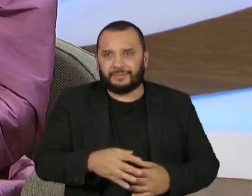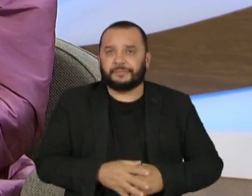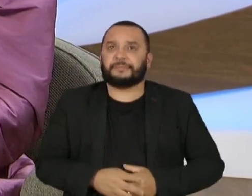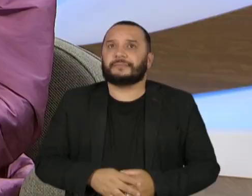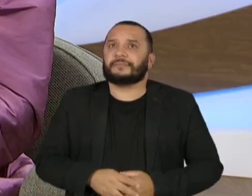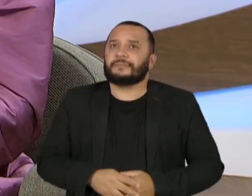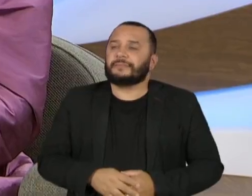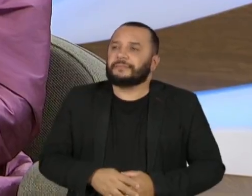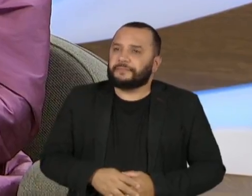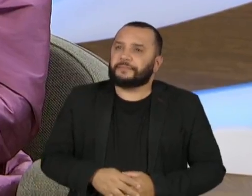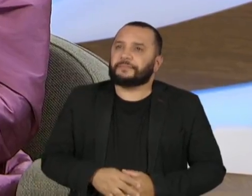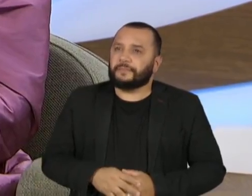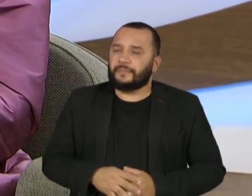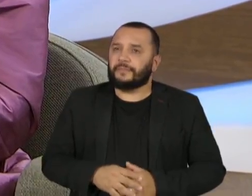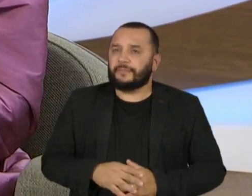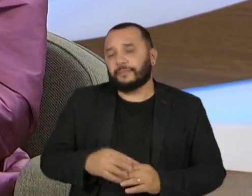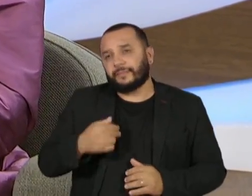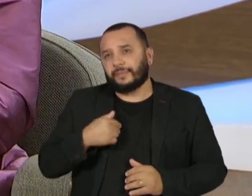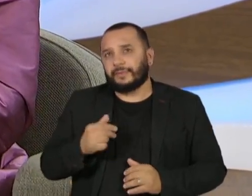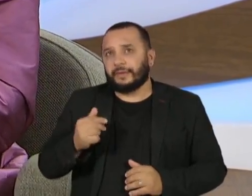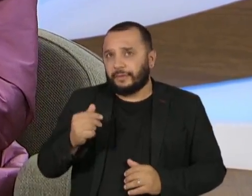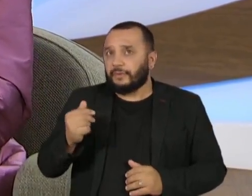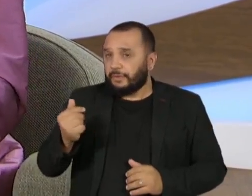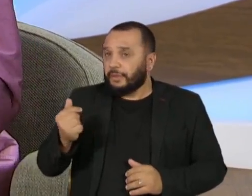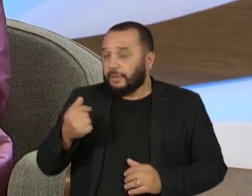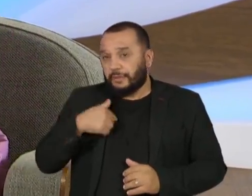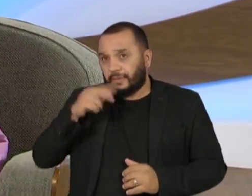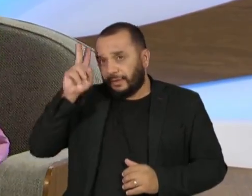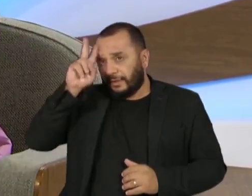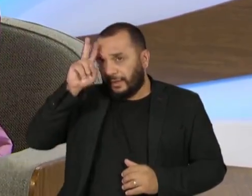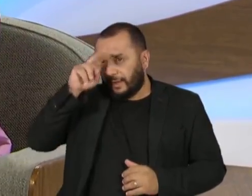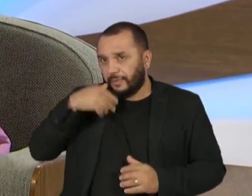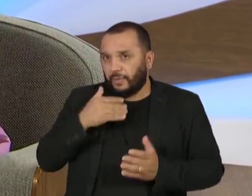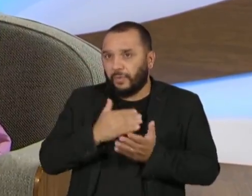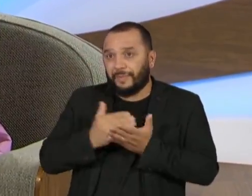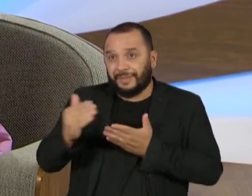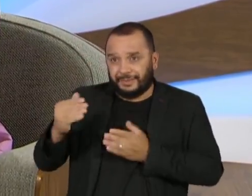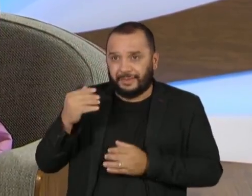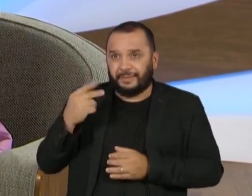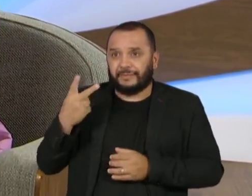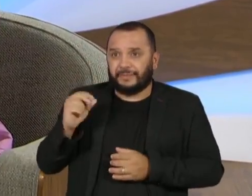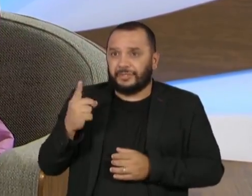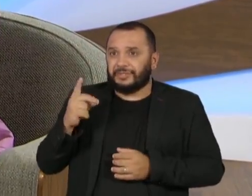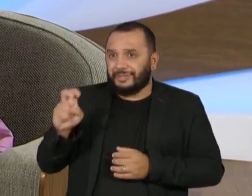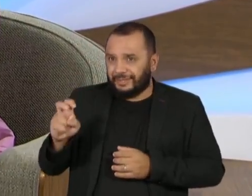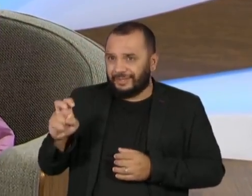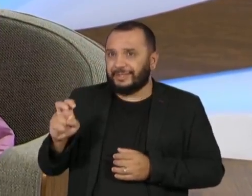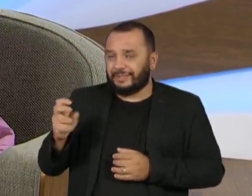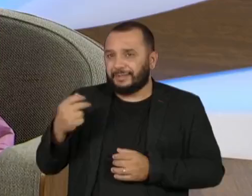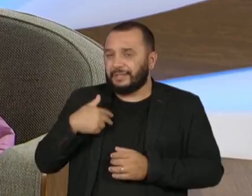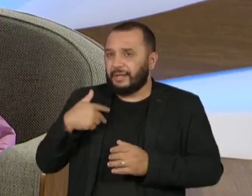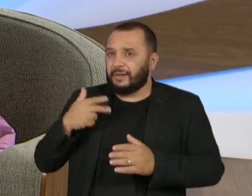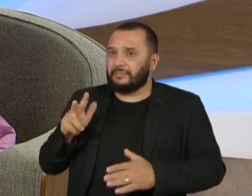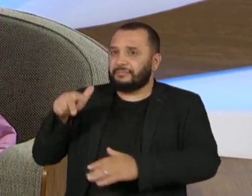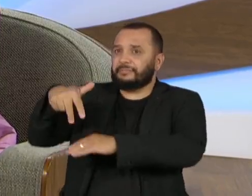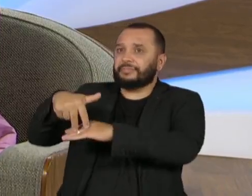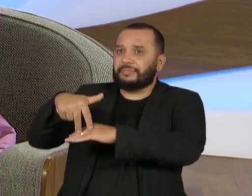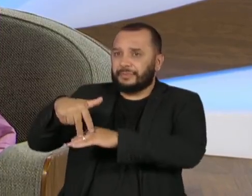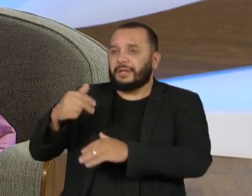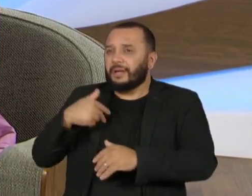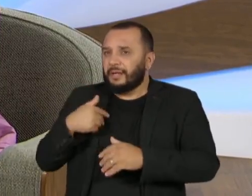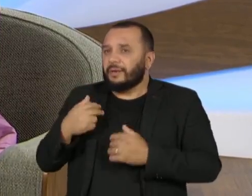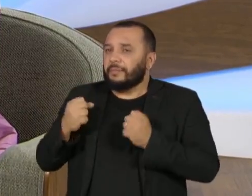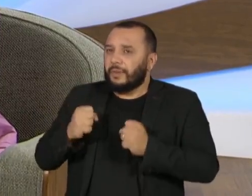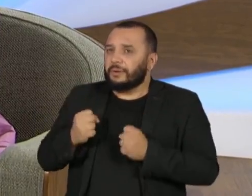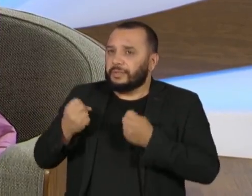porque parece que, por exemplo, quando eu surgi, quando a gente surgiu lá em 2015, eu sentia que era o único espaço possível de eu poder falar de mim,